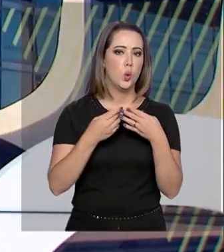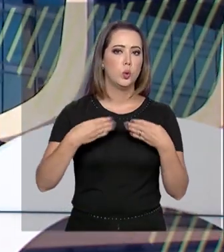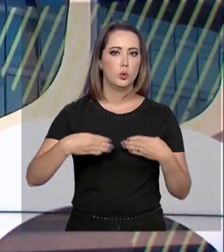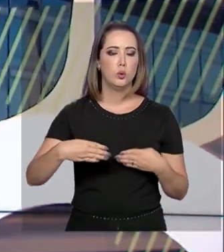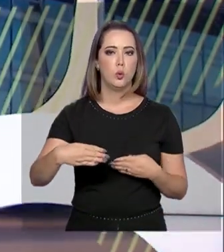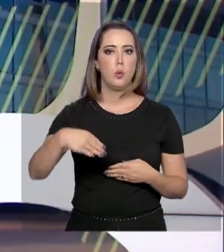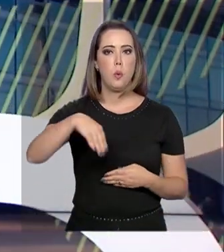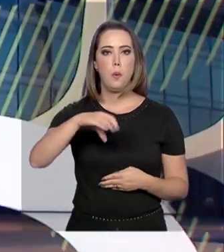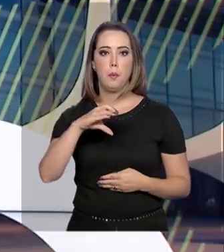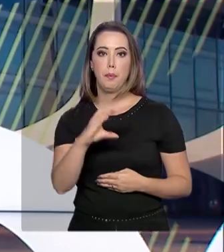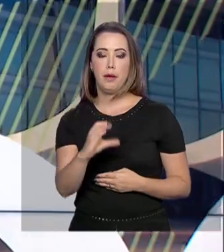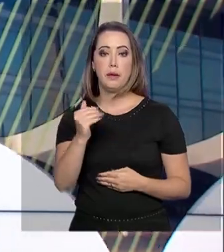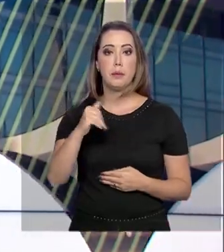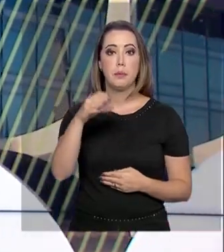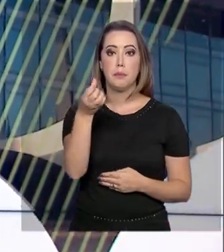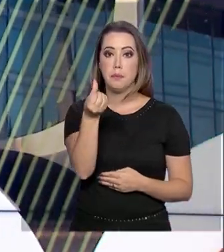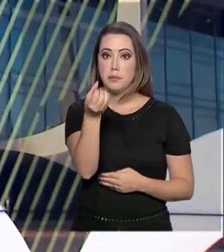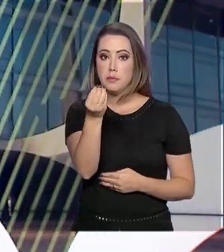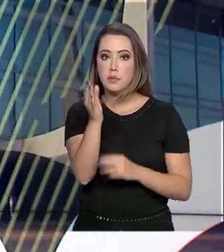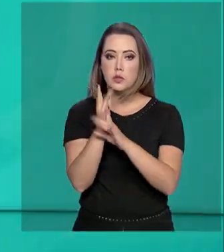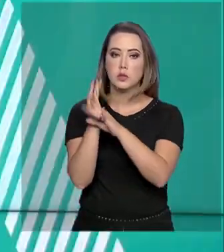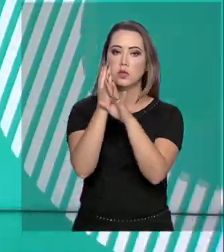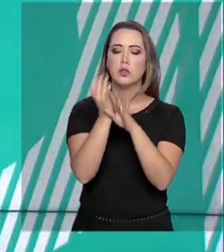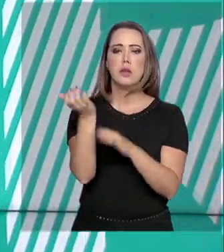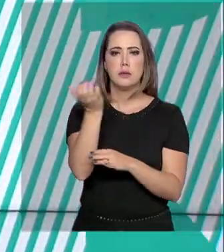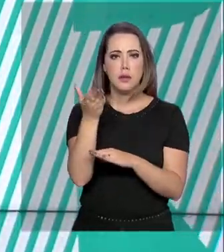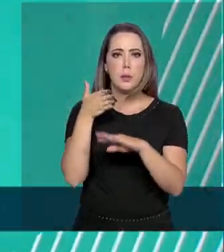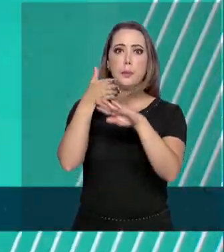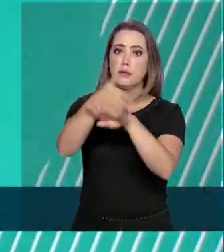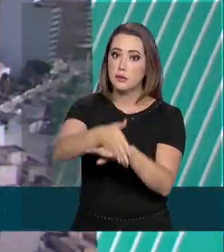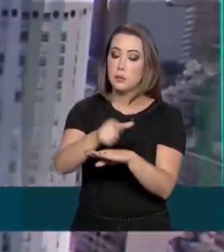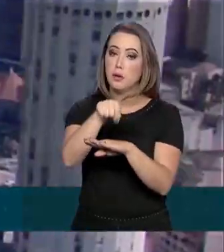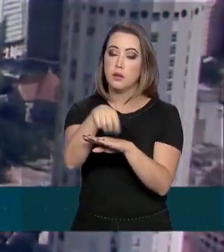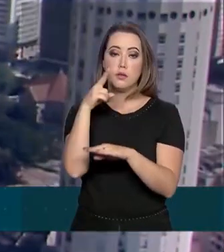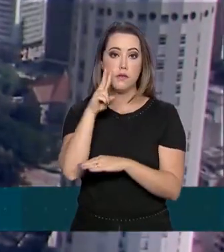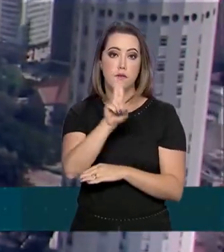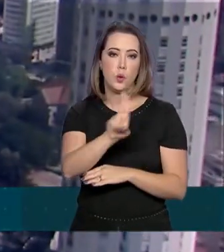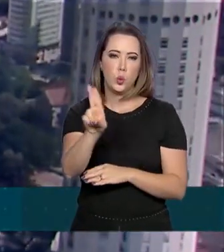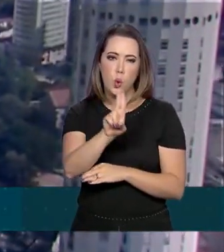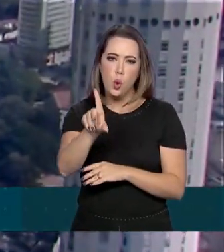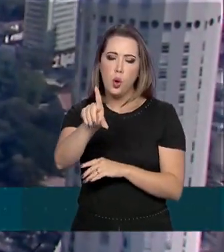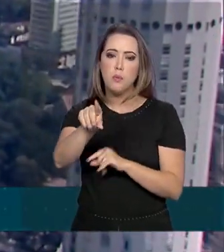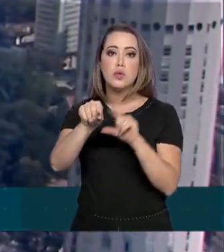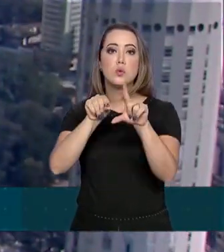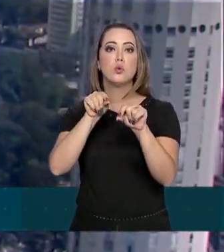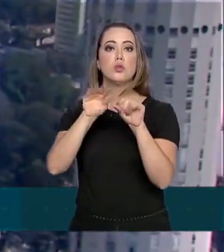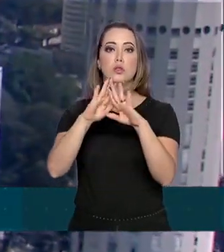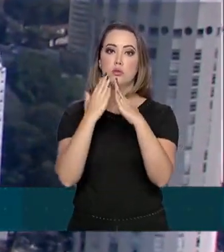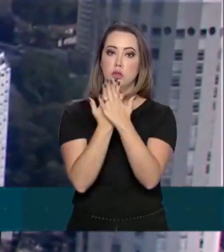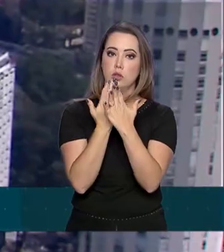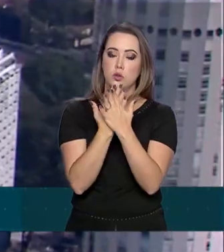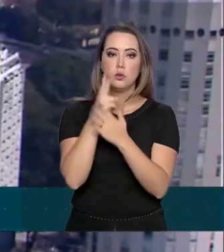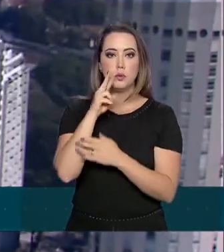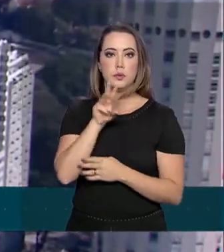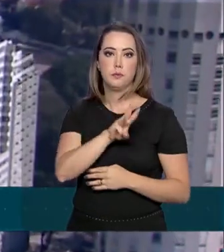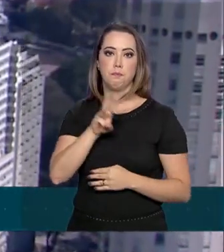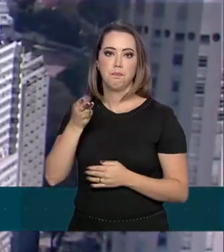MEC, mais de 600 cidades pediram para participar. A lista completa com o nome das escolas escolhidas, você encontra em